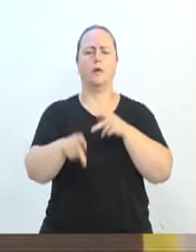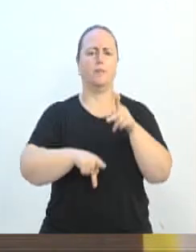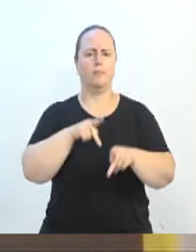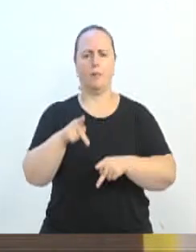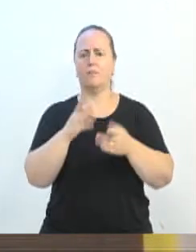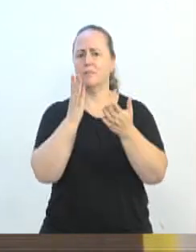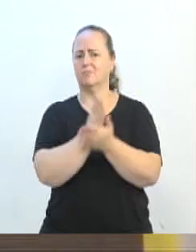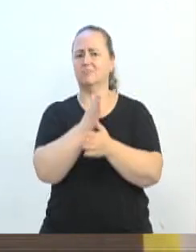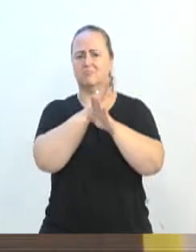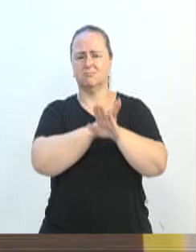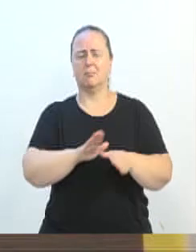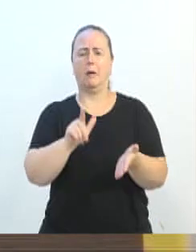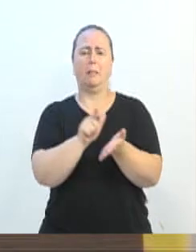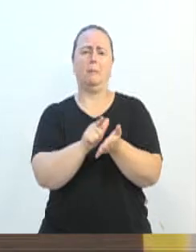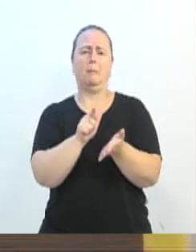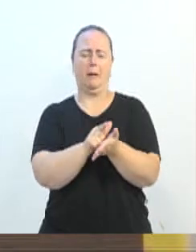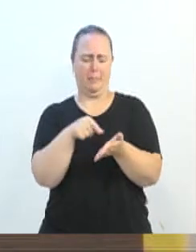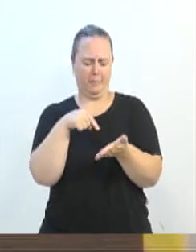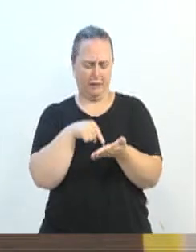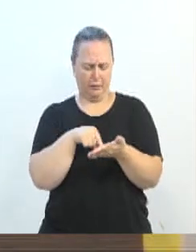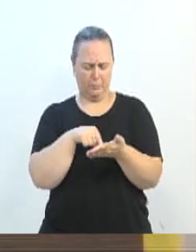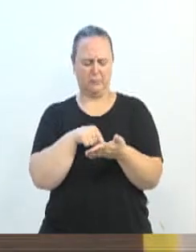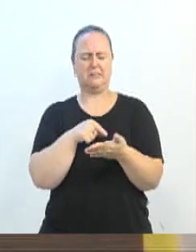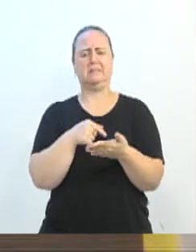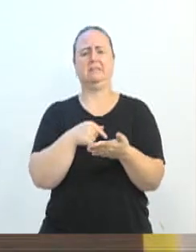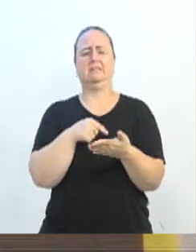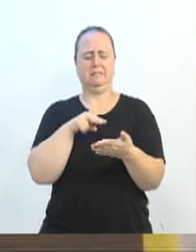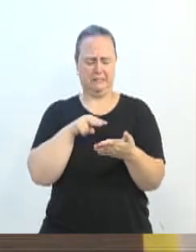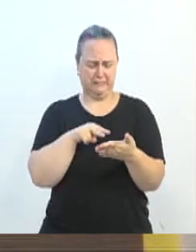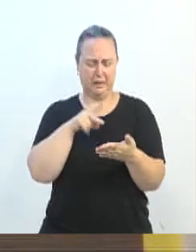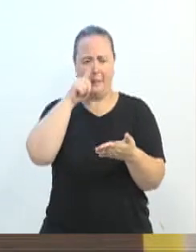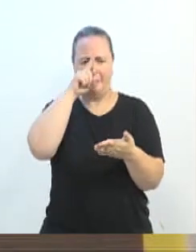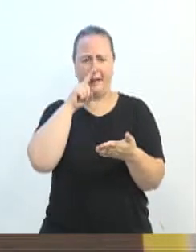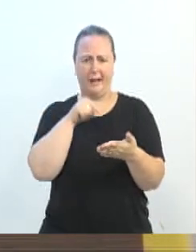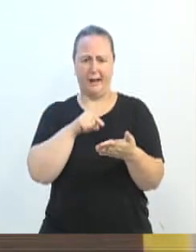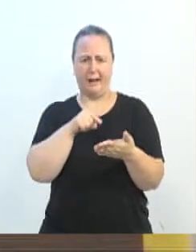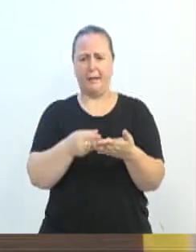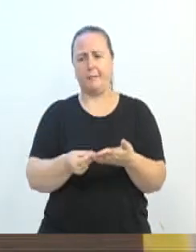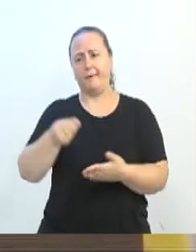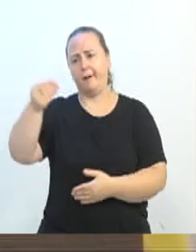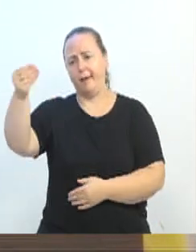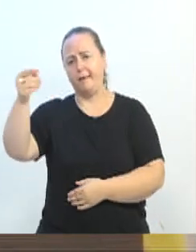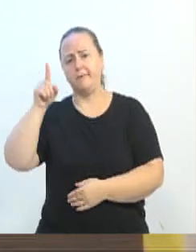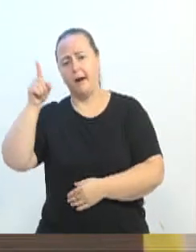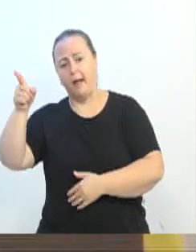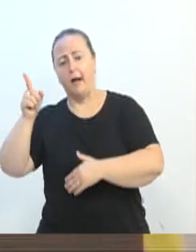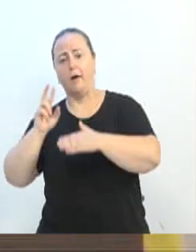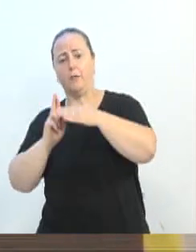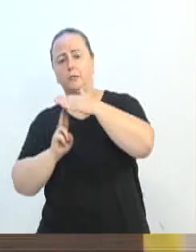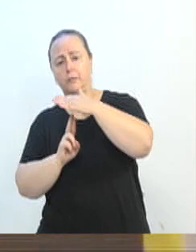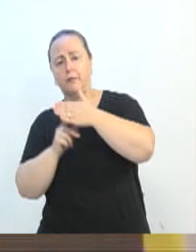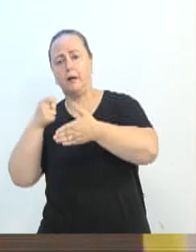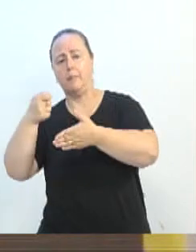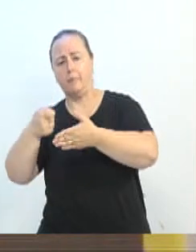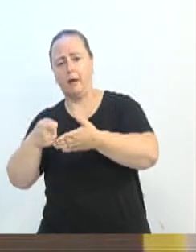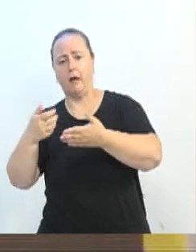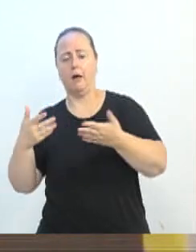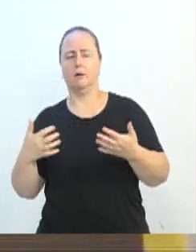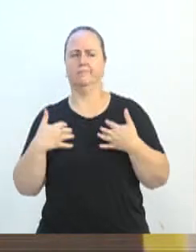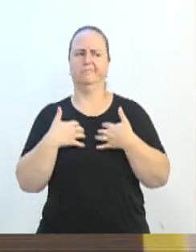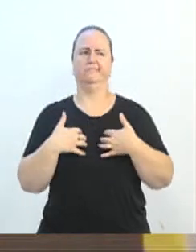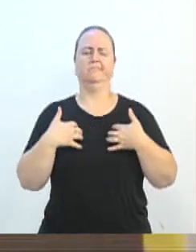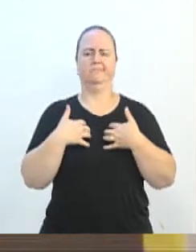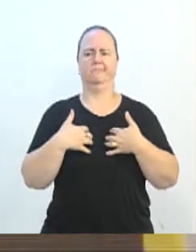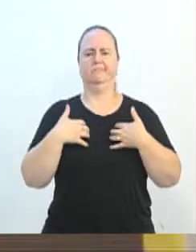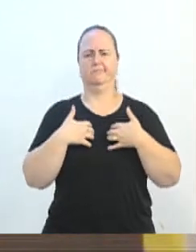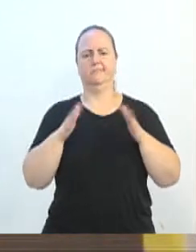da burocracia, da era do papel e da amarelinha, que gerava transtornos e dor de cabeça